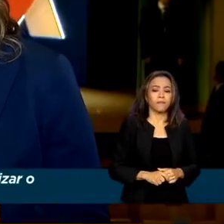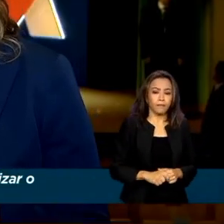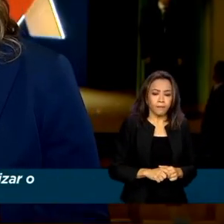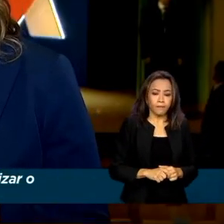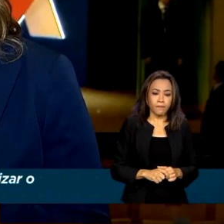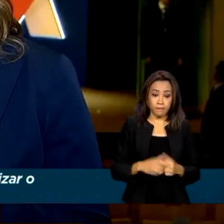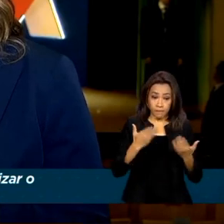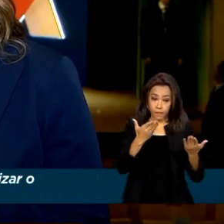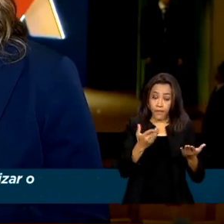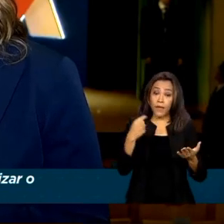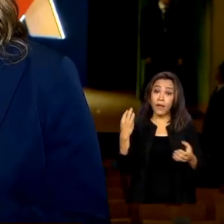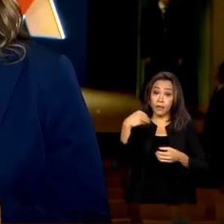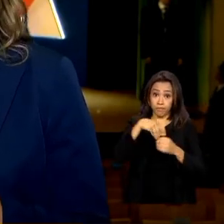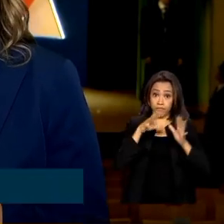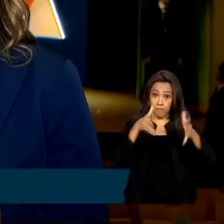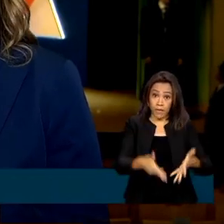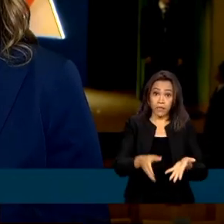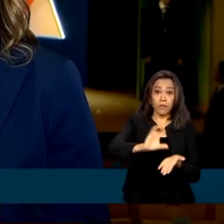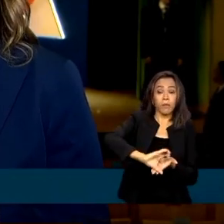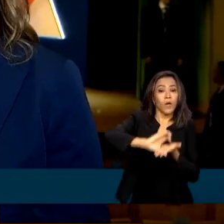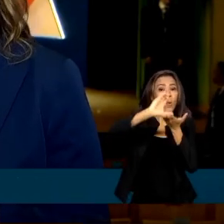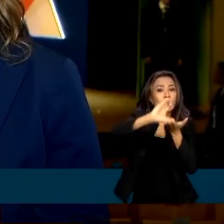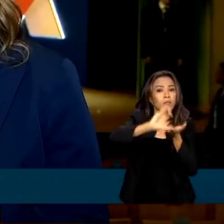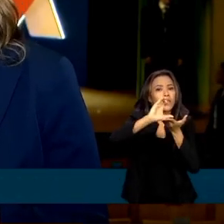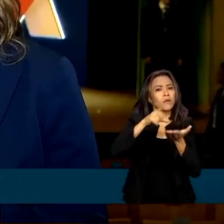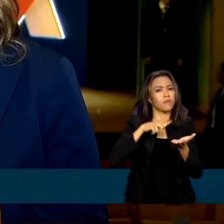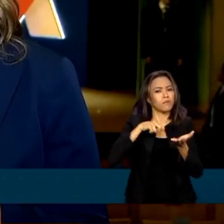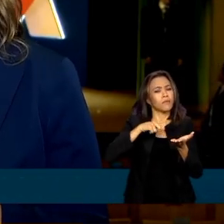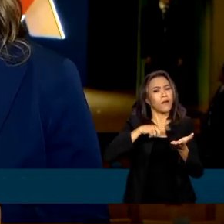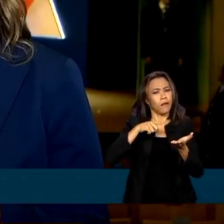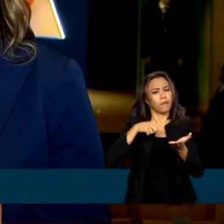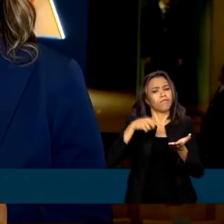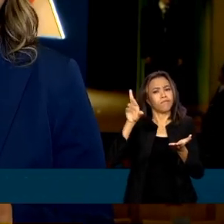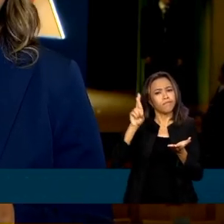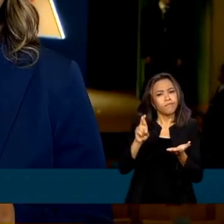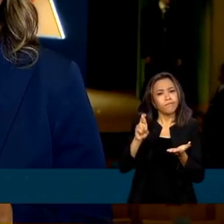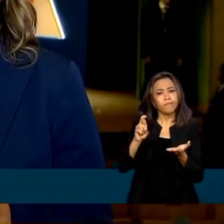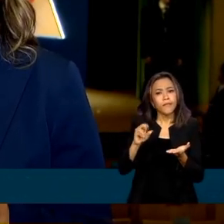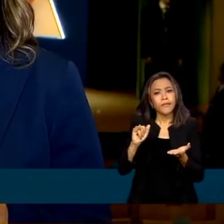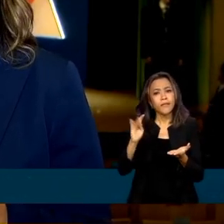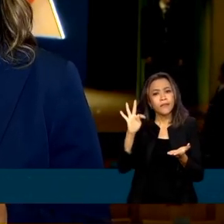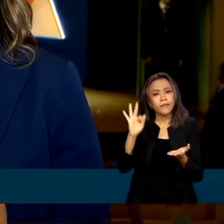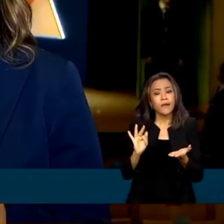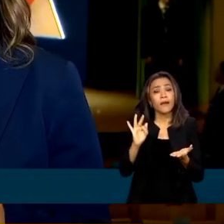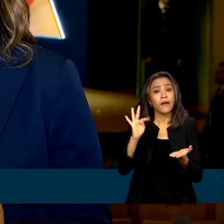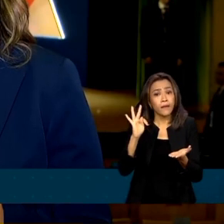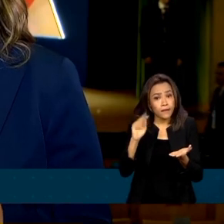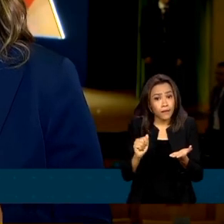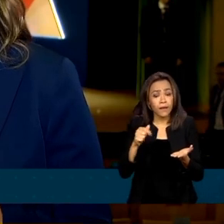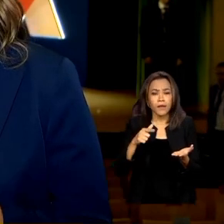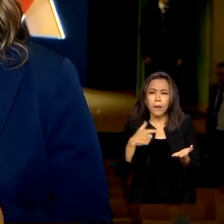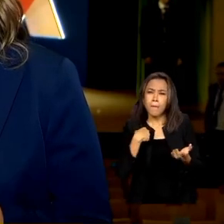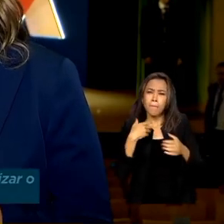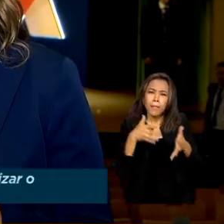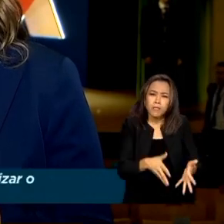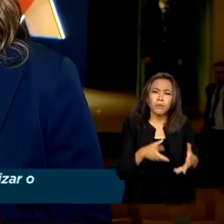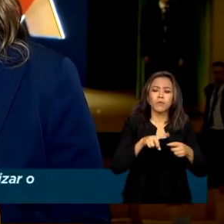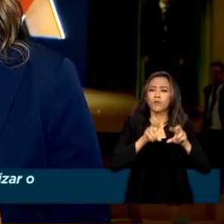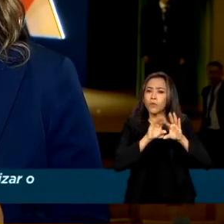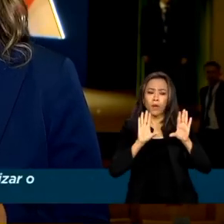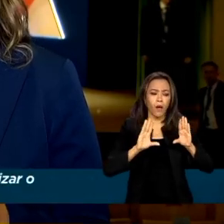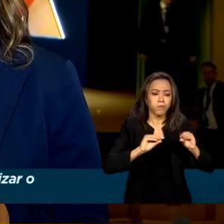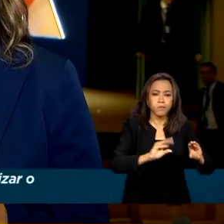conselheira na Caixa, Rita Serrano exerceu um importante papel na fiscalização das denúncias de assédio sexual